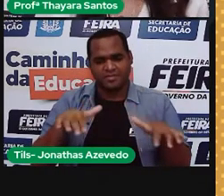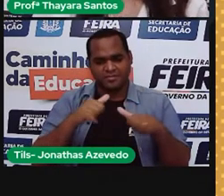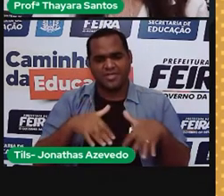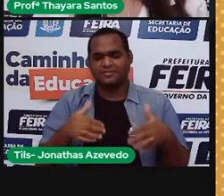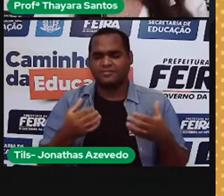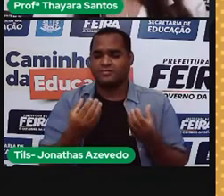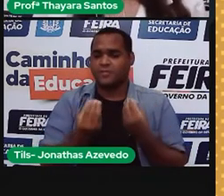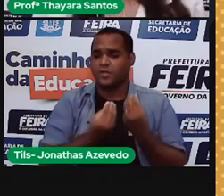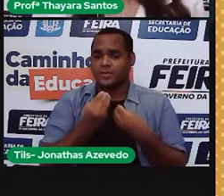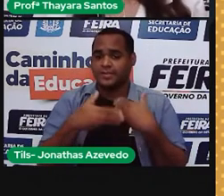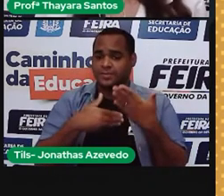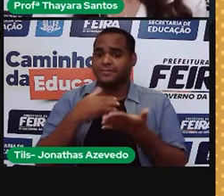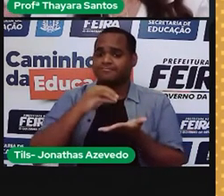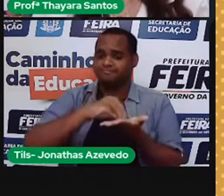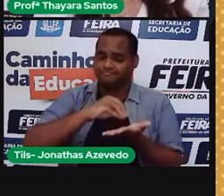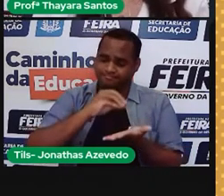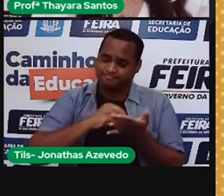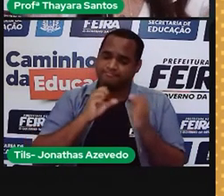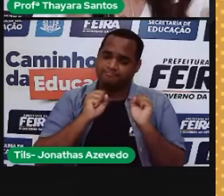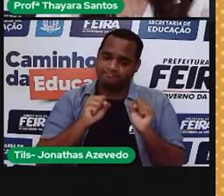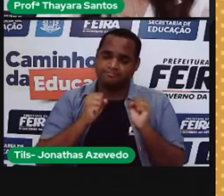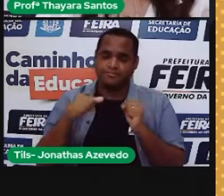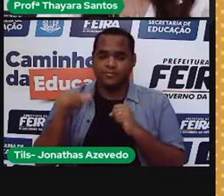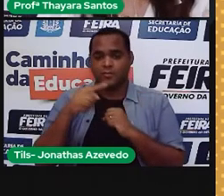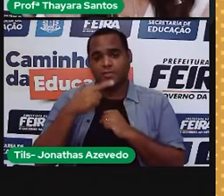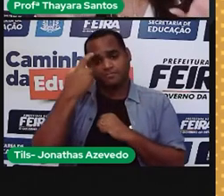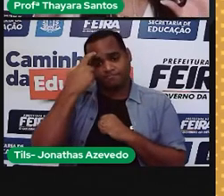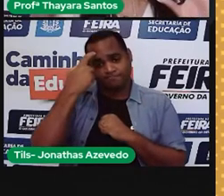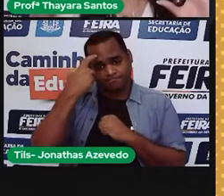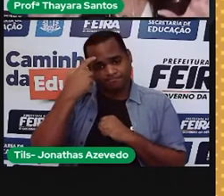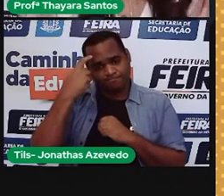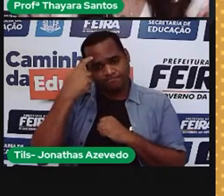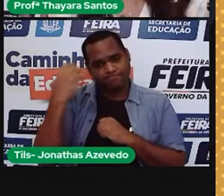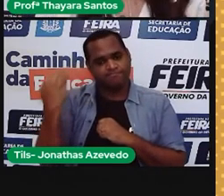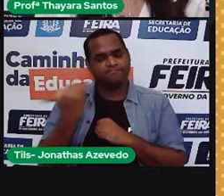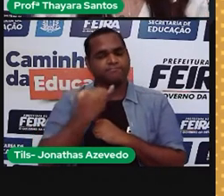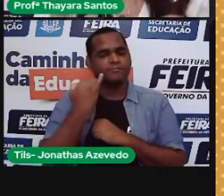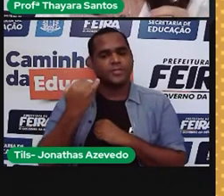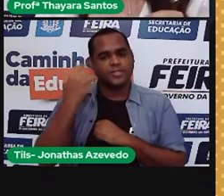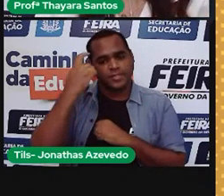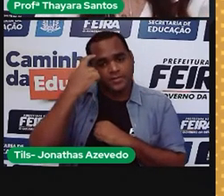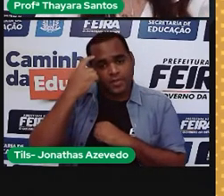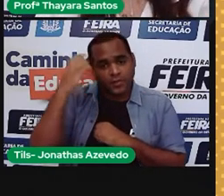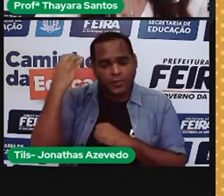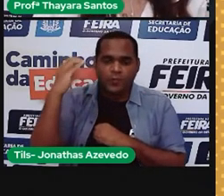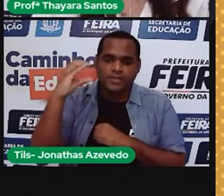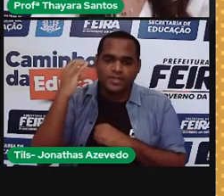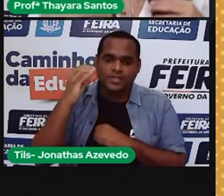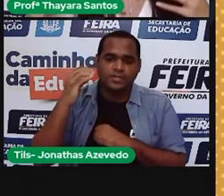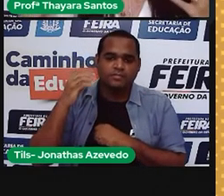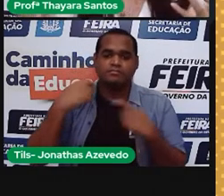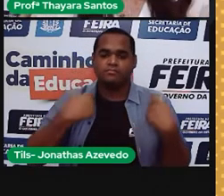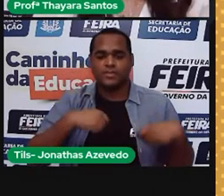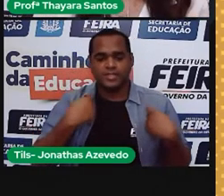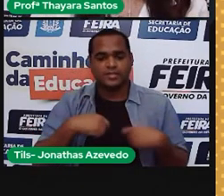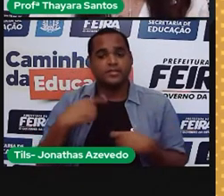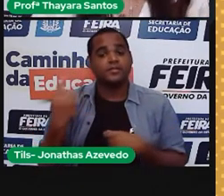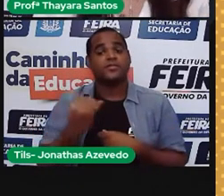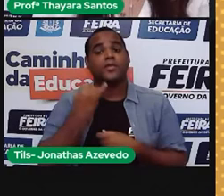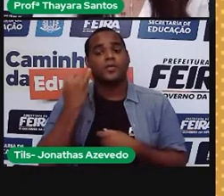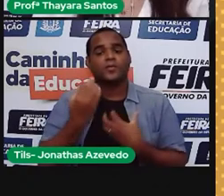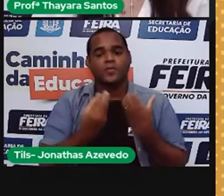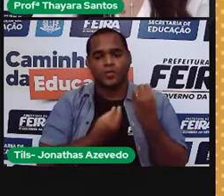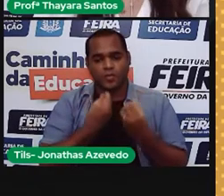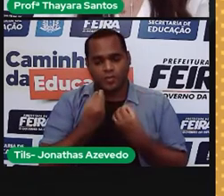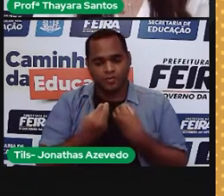porque uma hora vai acabar faltando. Então, a gente sempre tem que ter muito cuidado no consumo de energia, mas quando